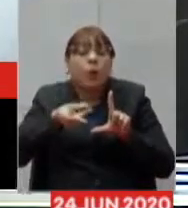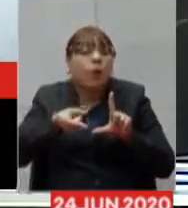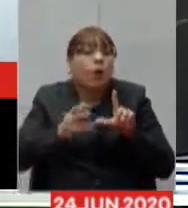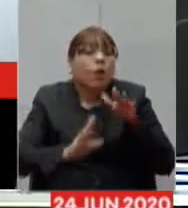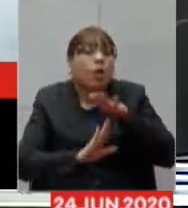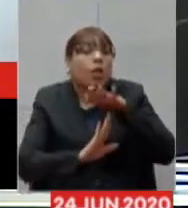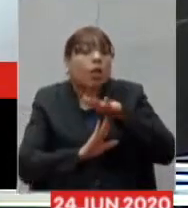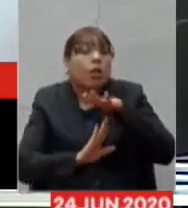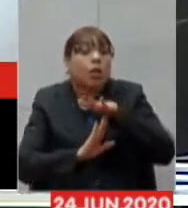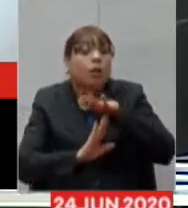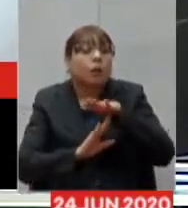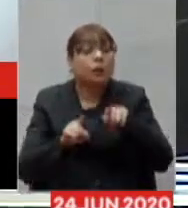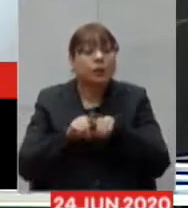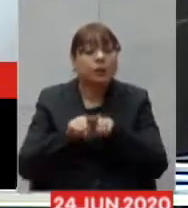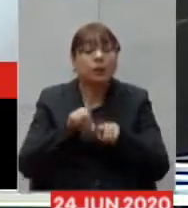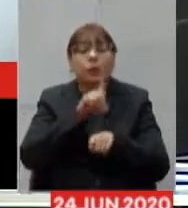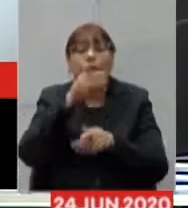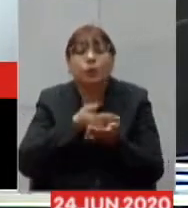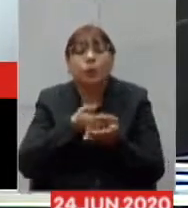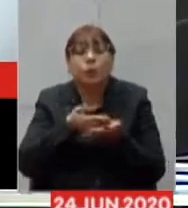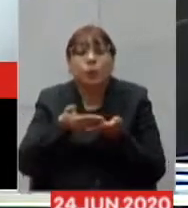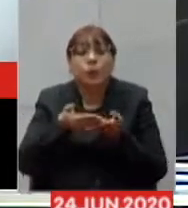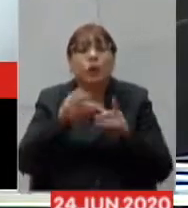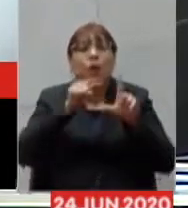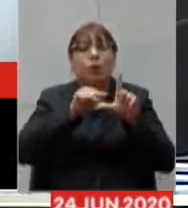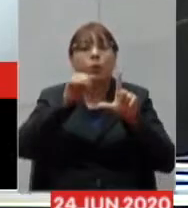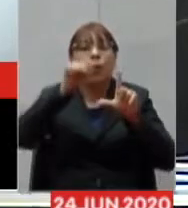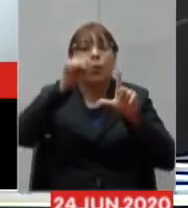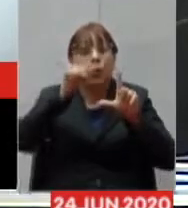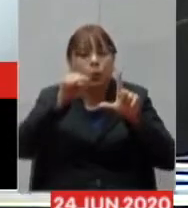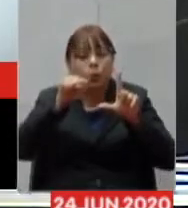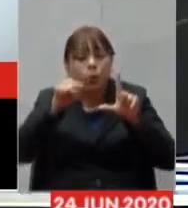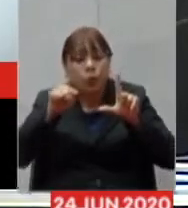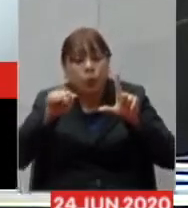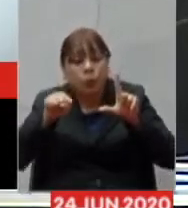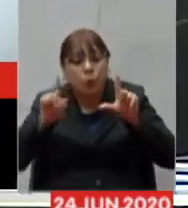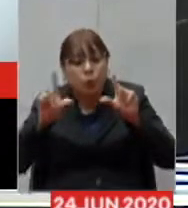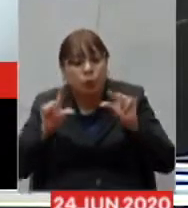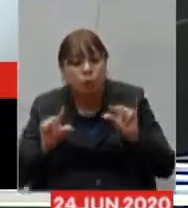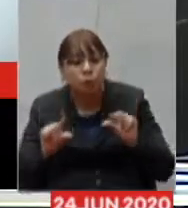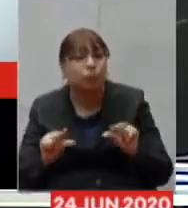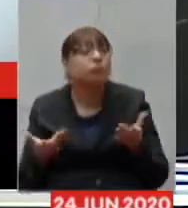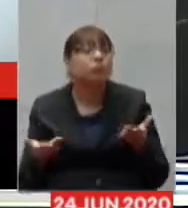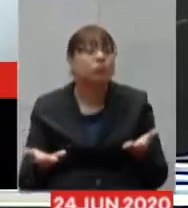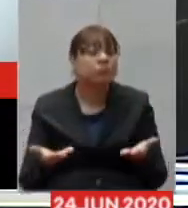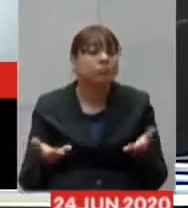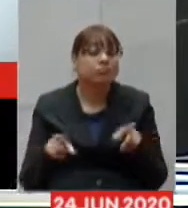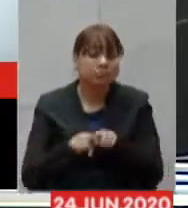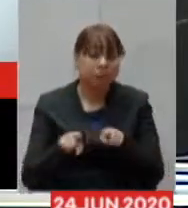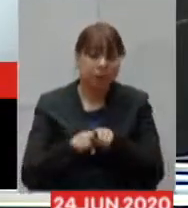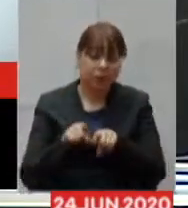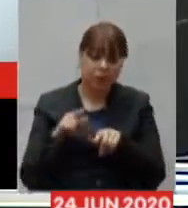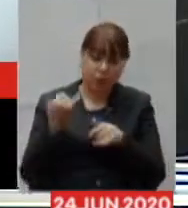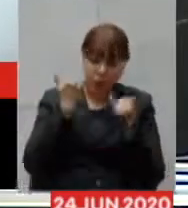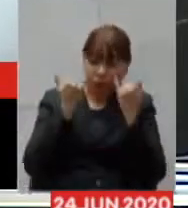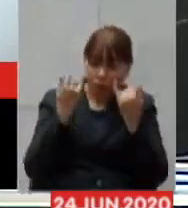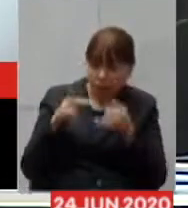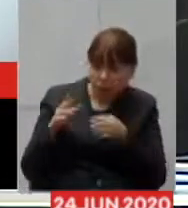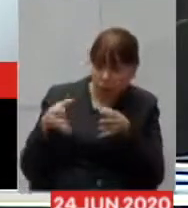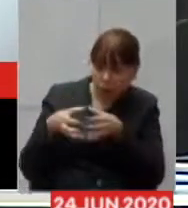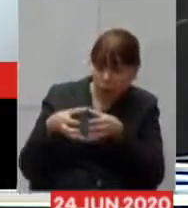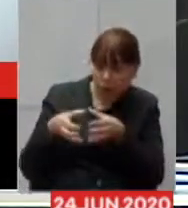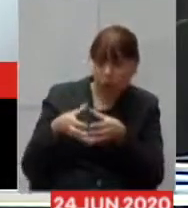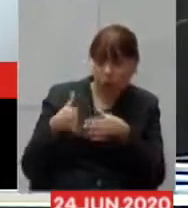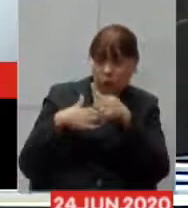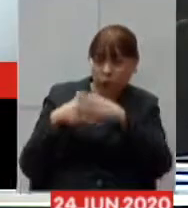e quando começará o declínio da pandemia e se pelos dados e pela análise da sua equipe já se pode